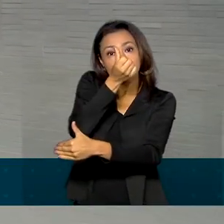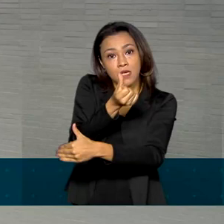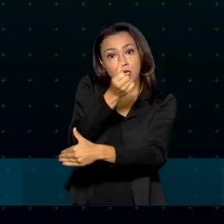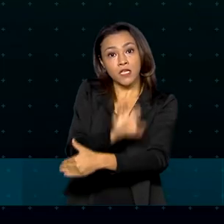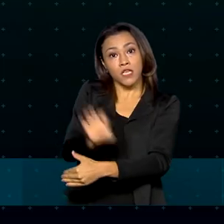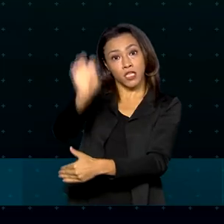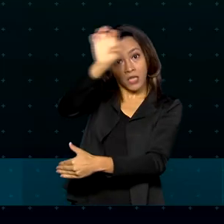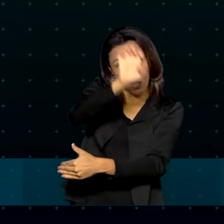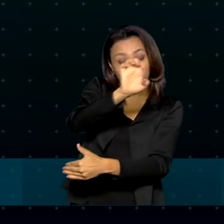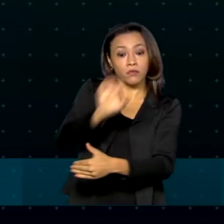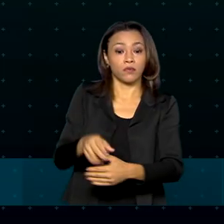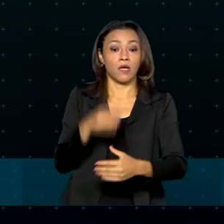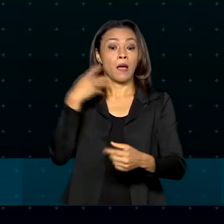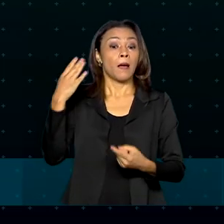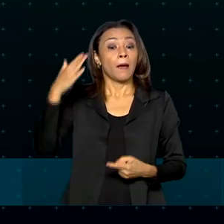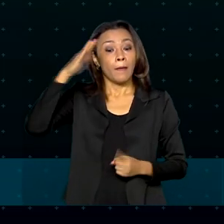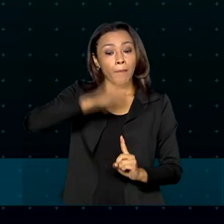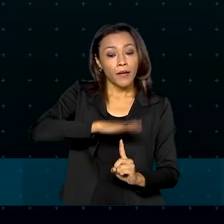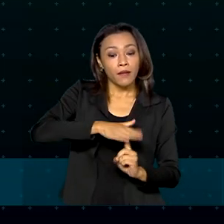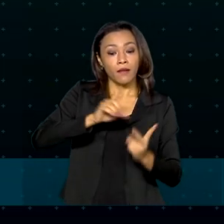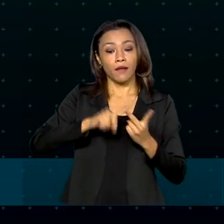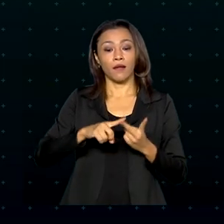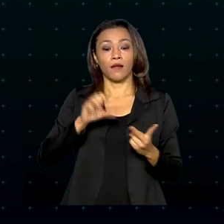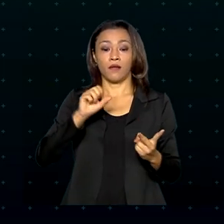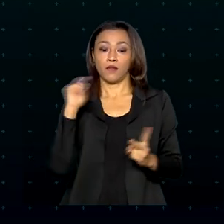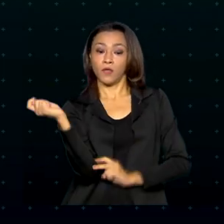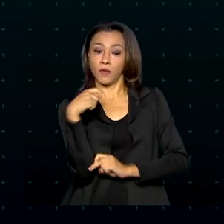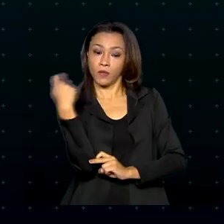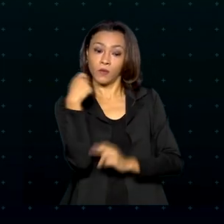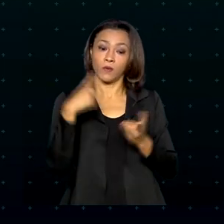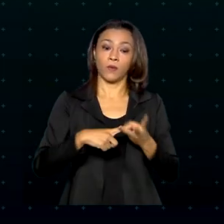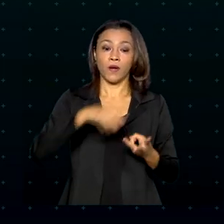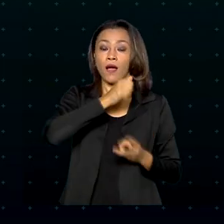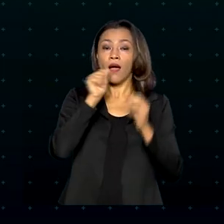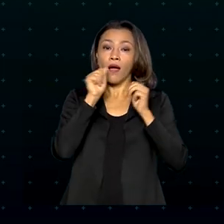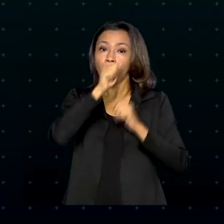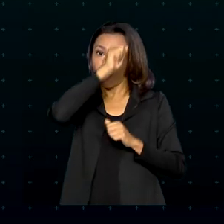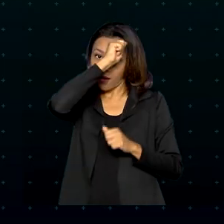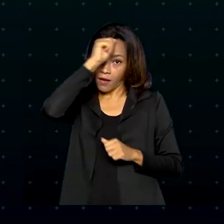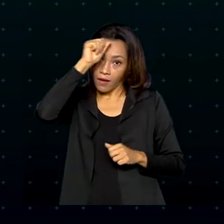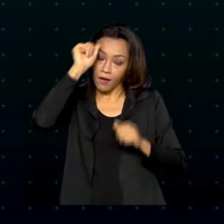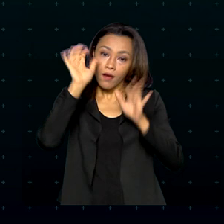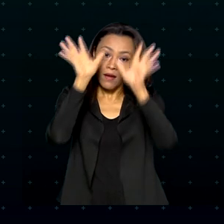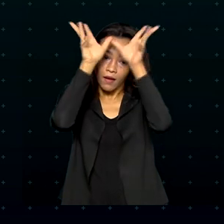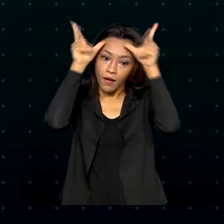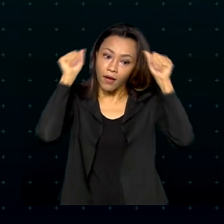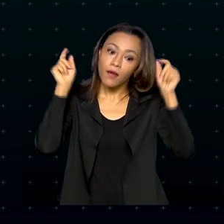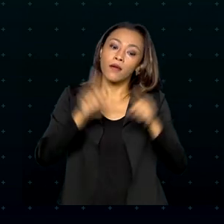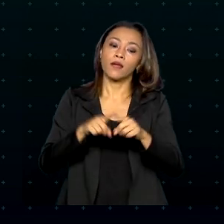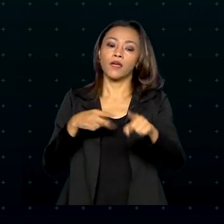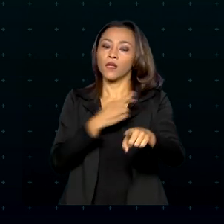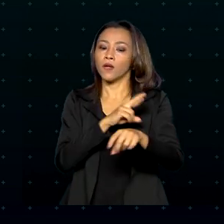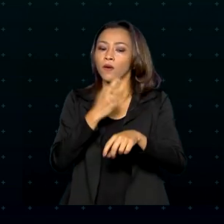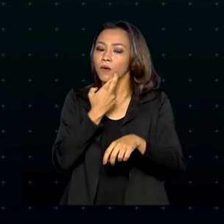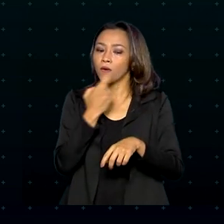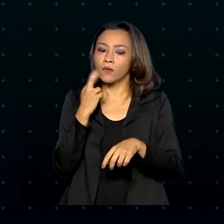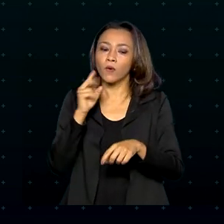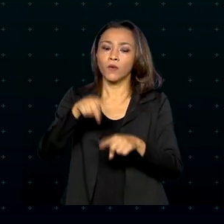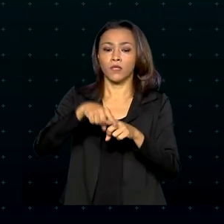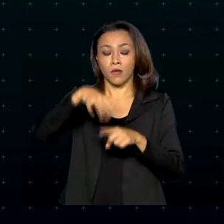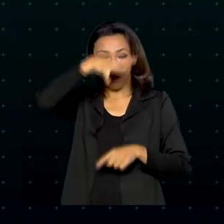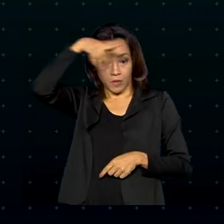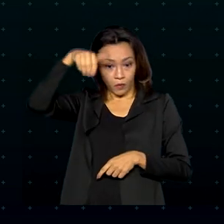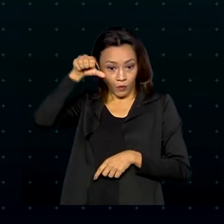brasileiros. Paraná, Rio Grande do Sul, Acre, Rondônia, regiões do sul do Amazonas e do noroeste do Mato